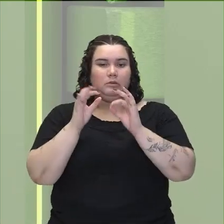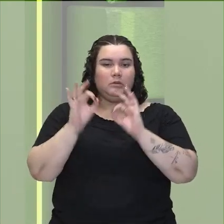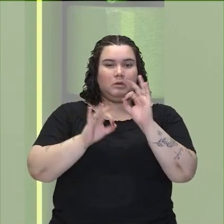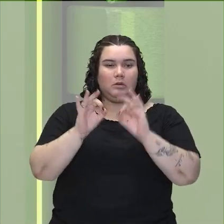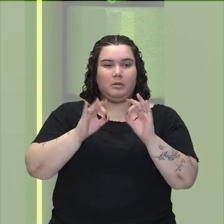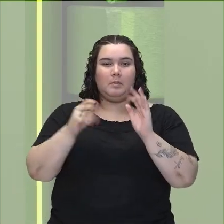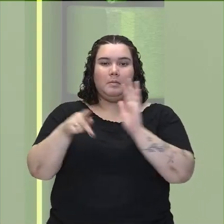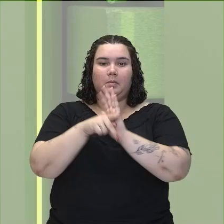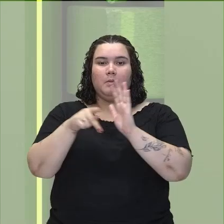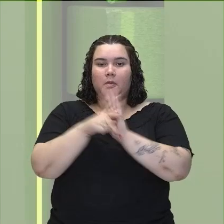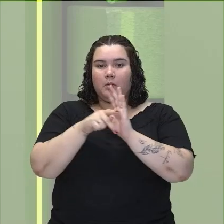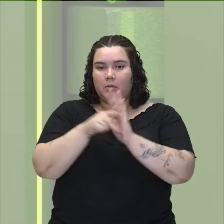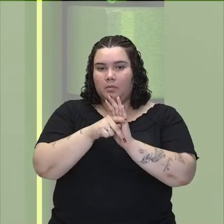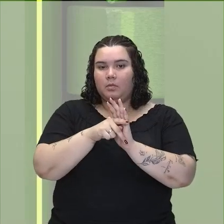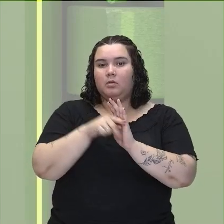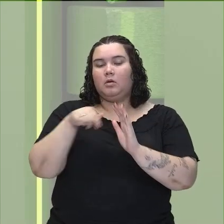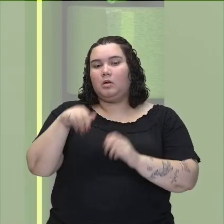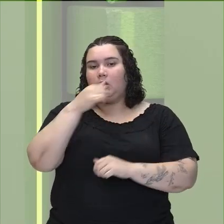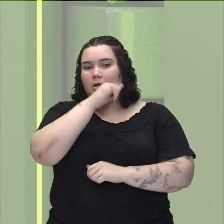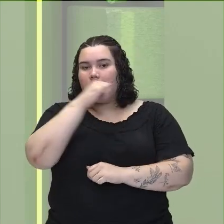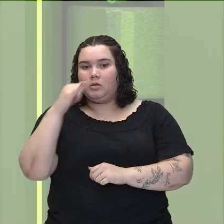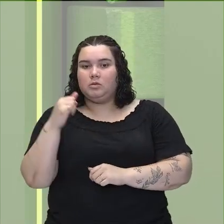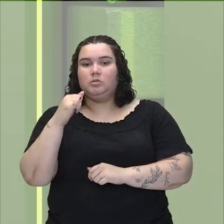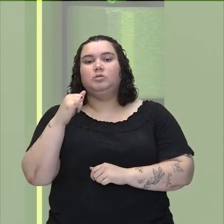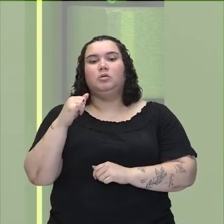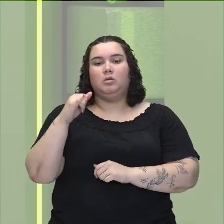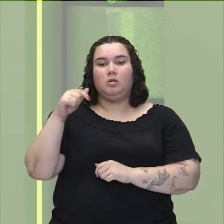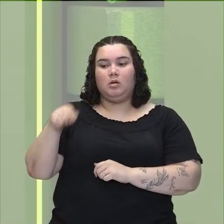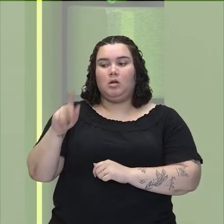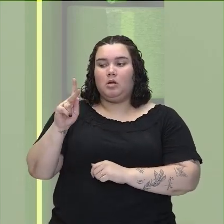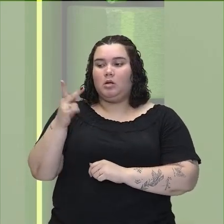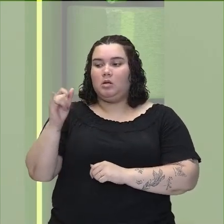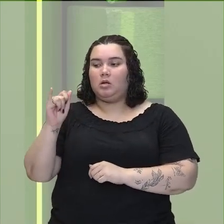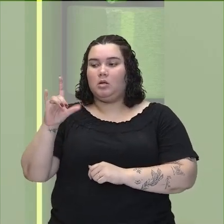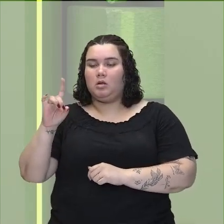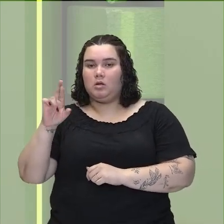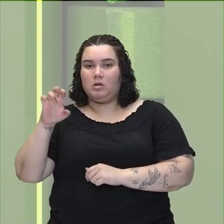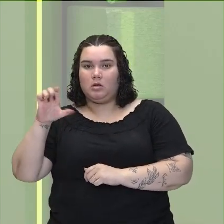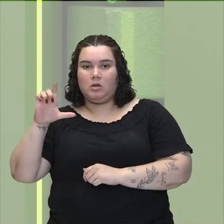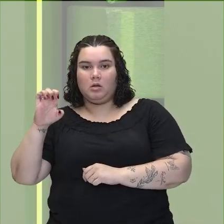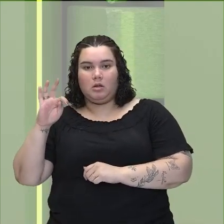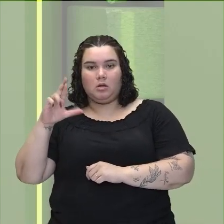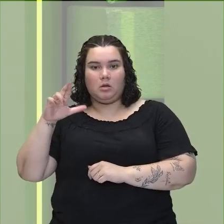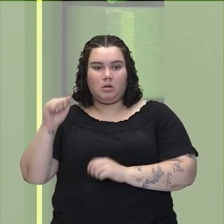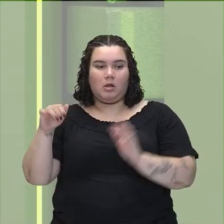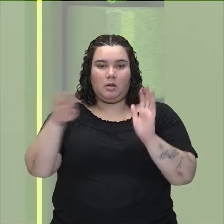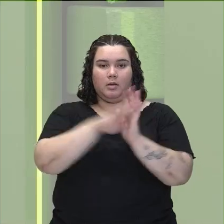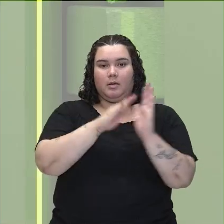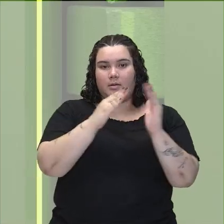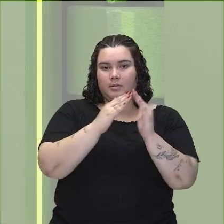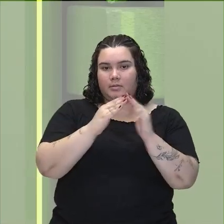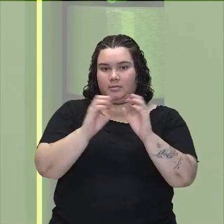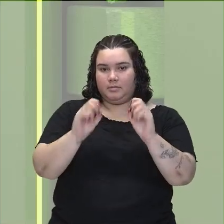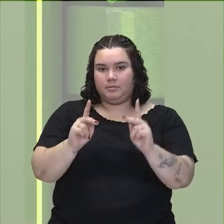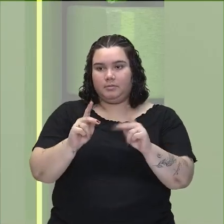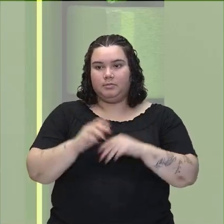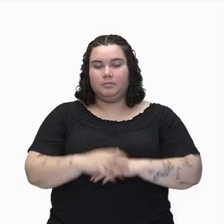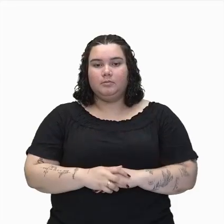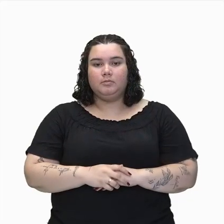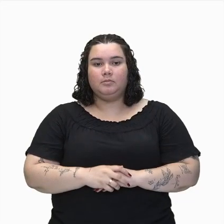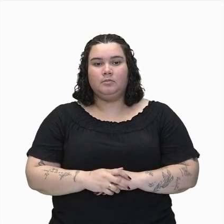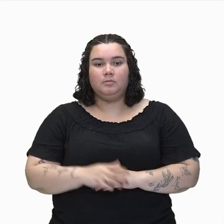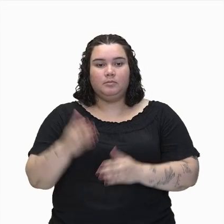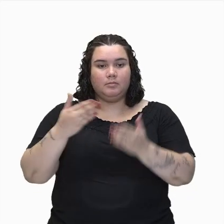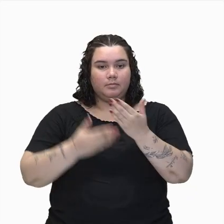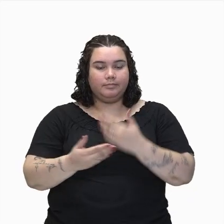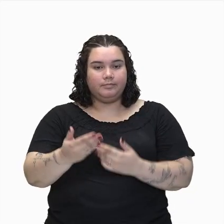de transmissão dessa energia elétrica lá da hidrelétrica até a sua casa, tá, pessoal? Então, continuando aqui a nossa